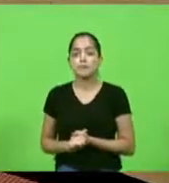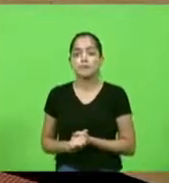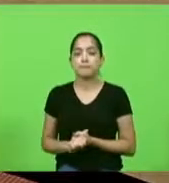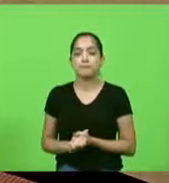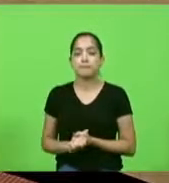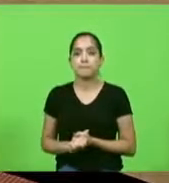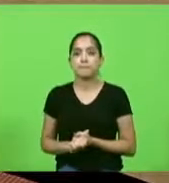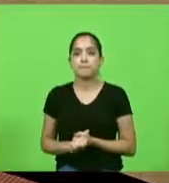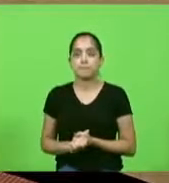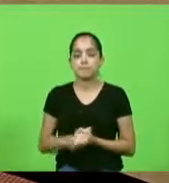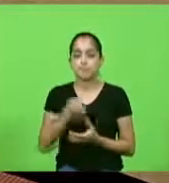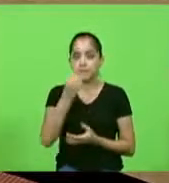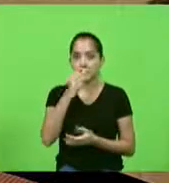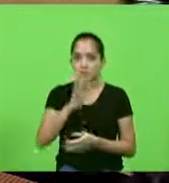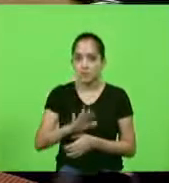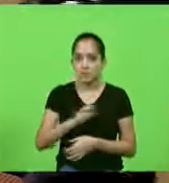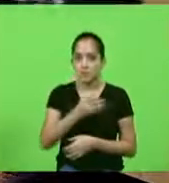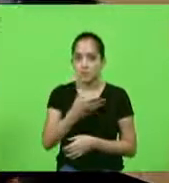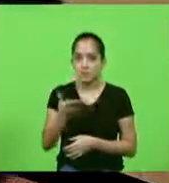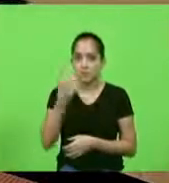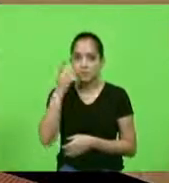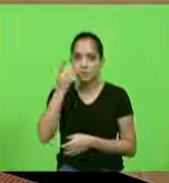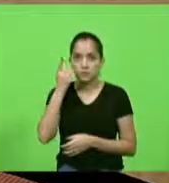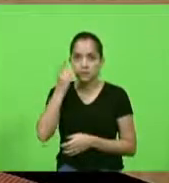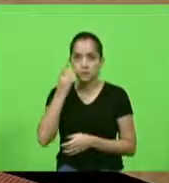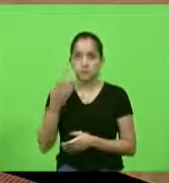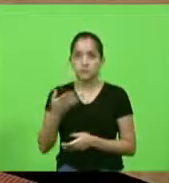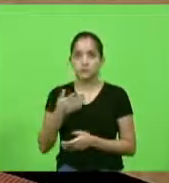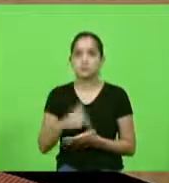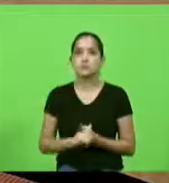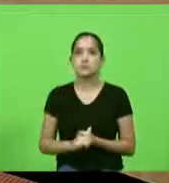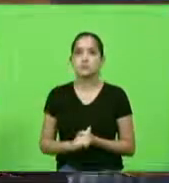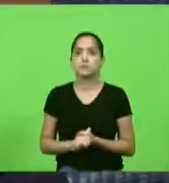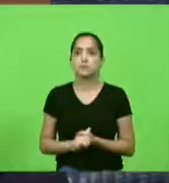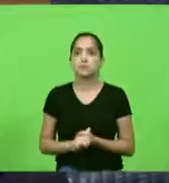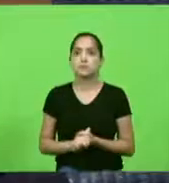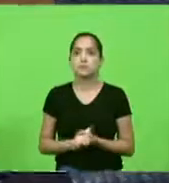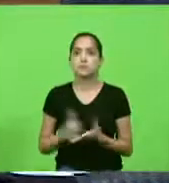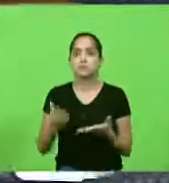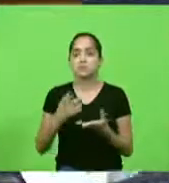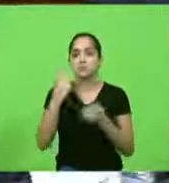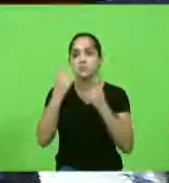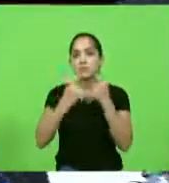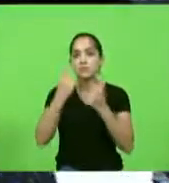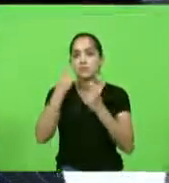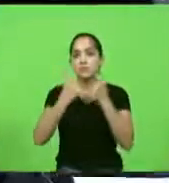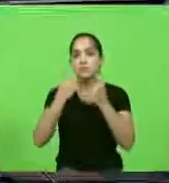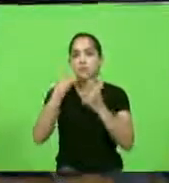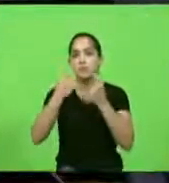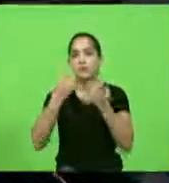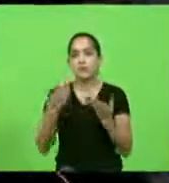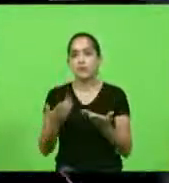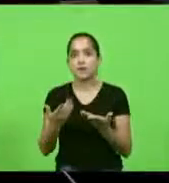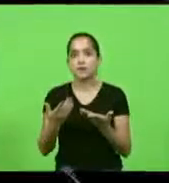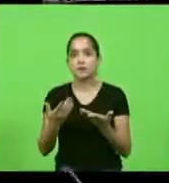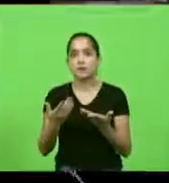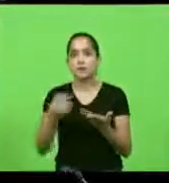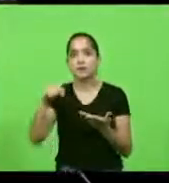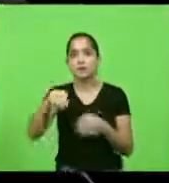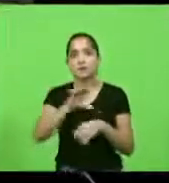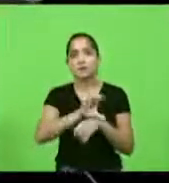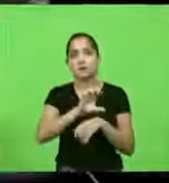Boa tarde todos os colegas senhor presidente eu estou muito preocupado com a situação que o estado de Santa Catarina